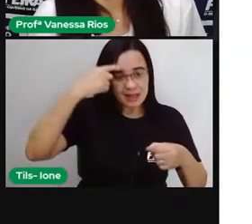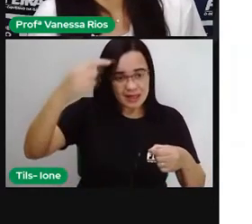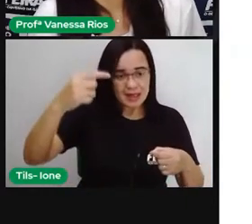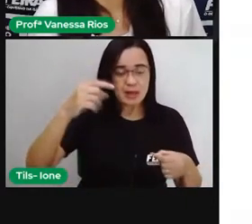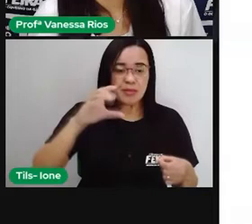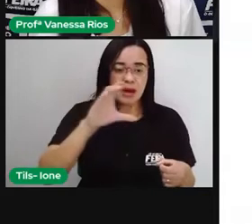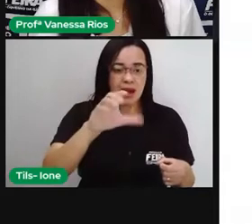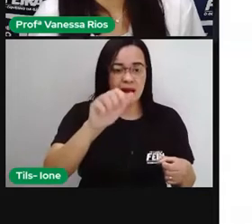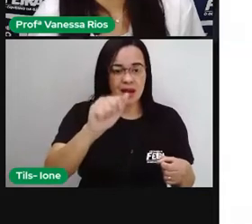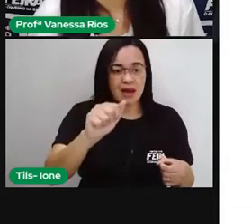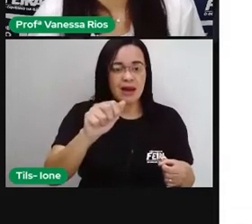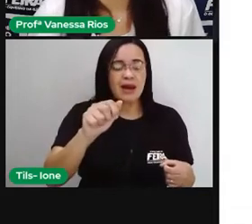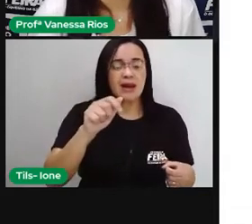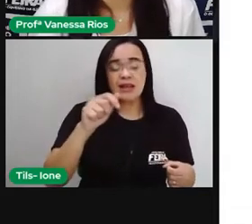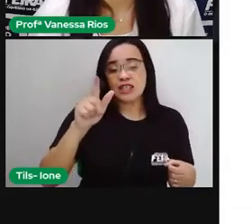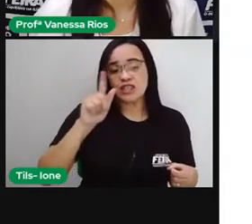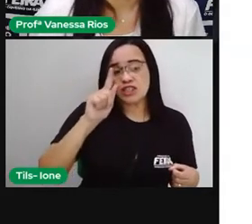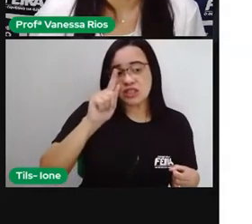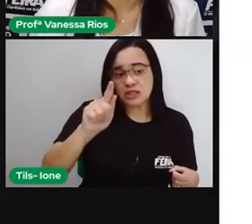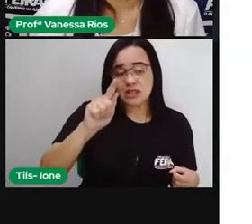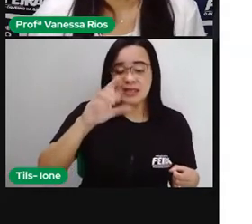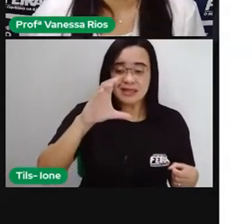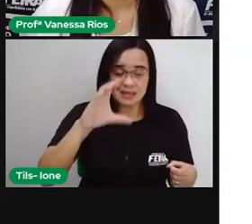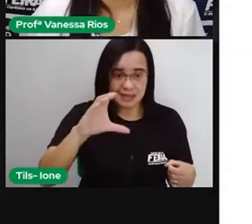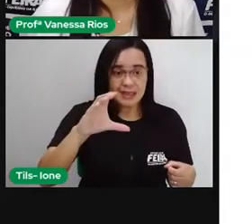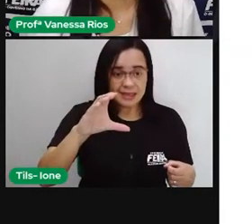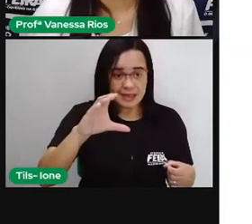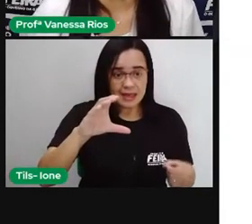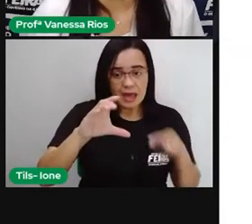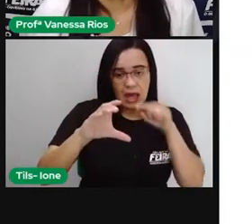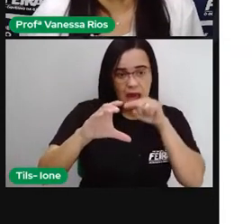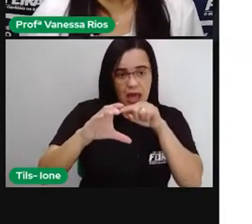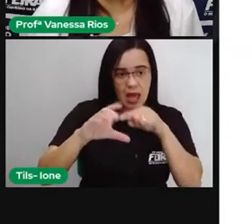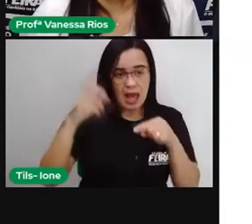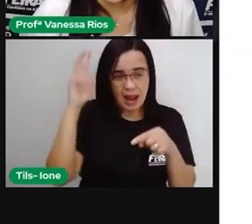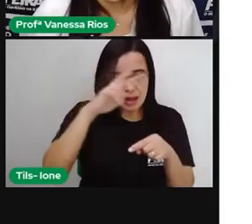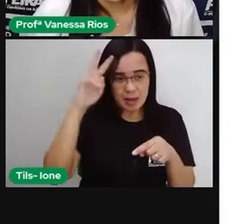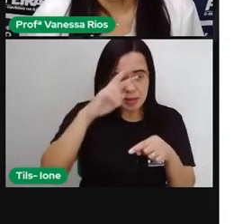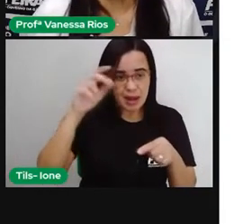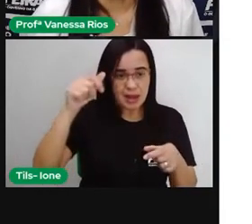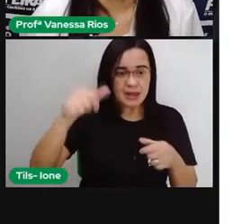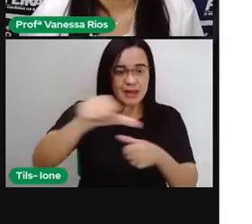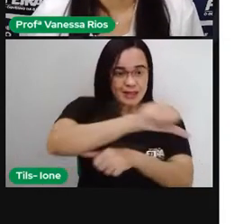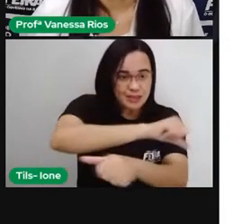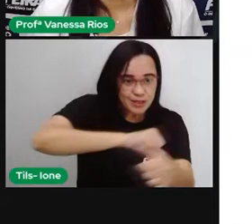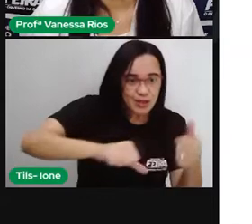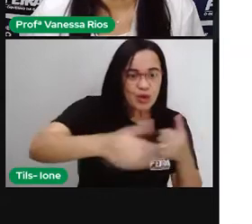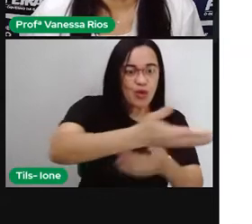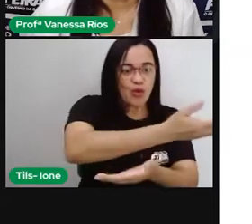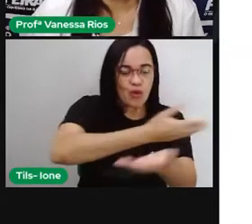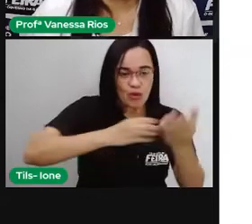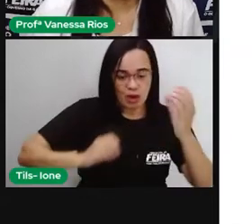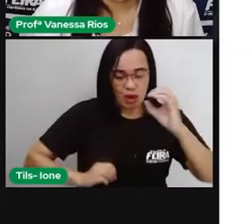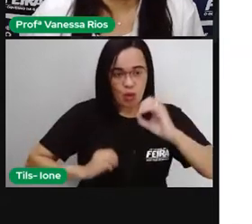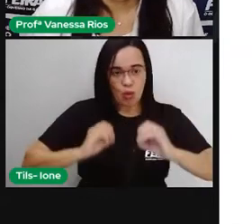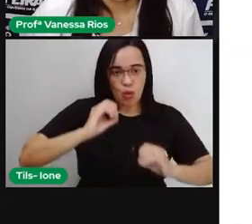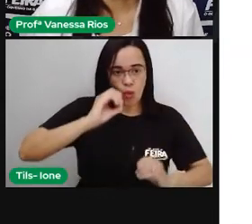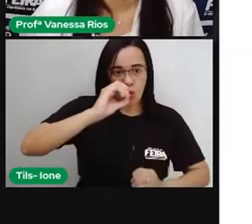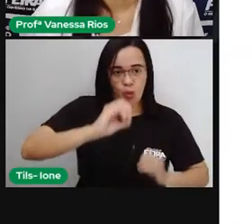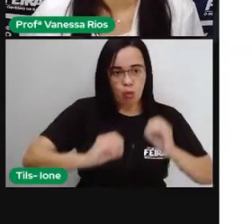vermelha aí, o sangue carregado de oxigênio. Lembra aí que a gente falou das trocas gasosas lá no sistema